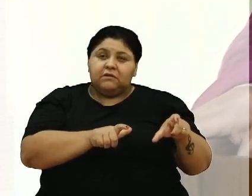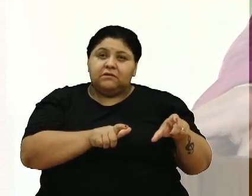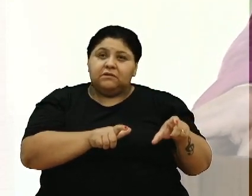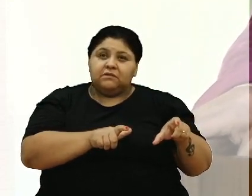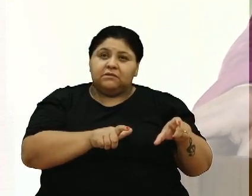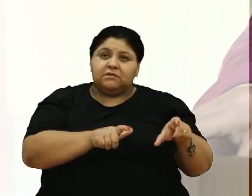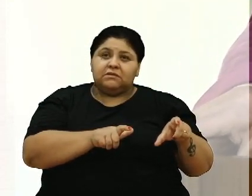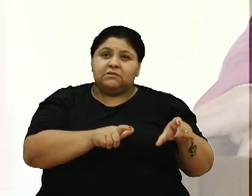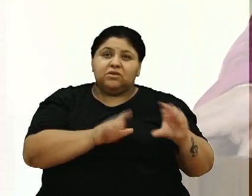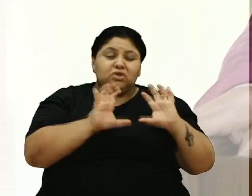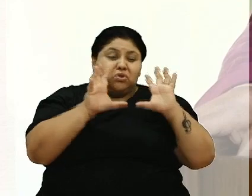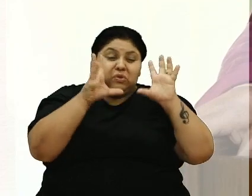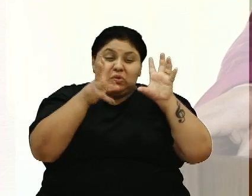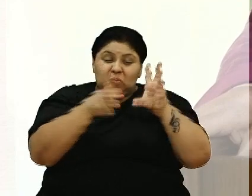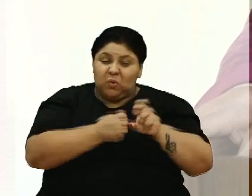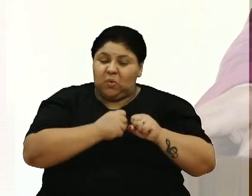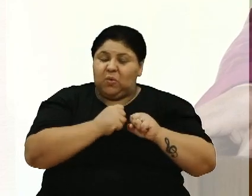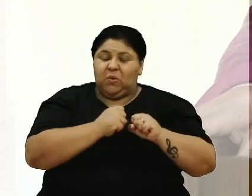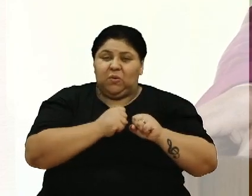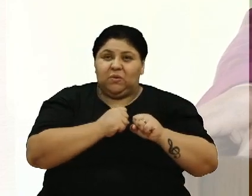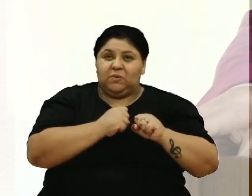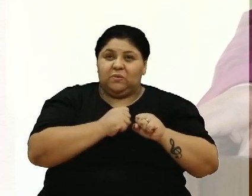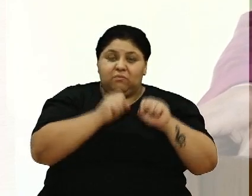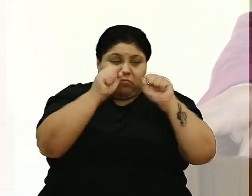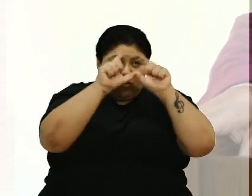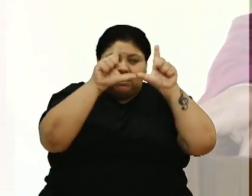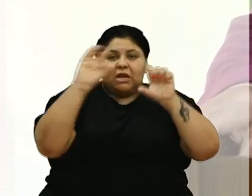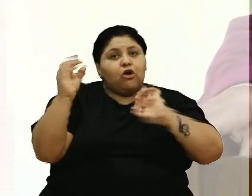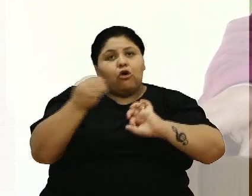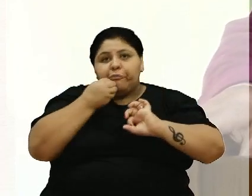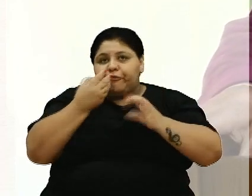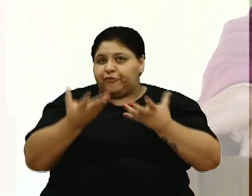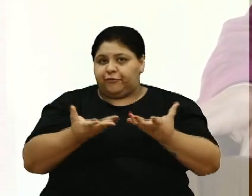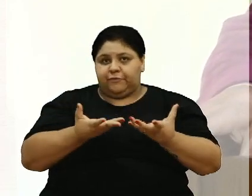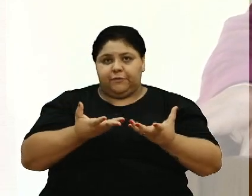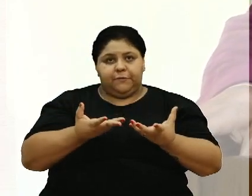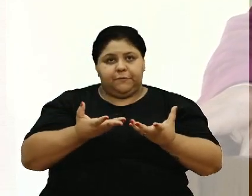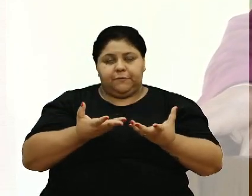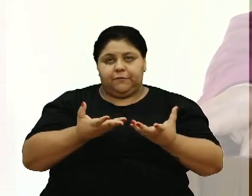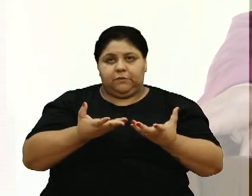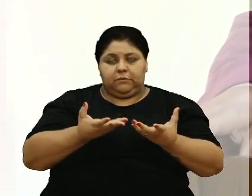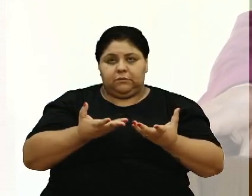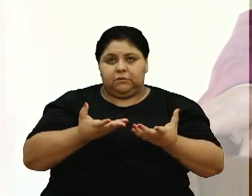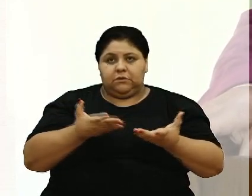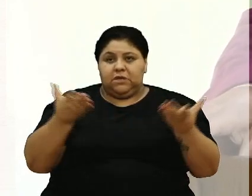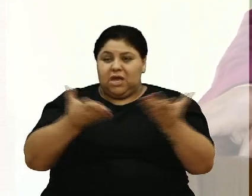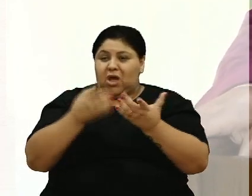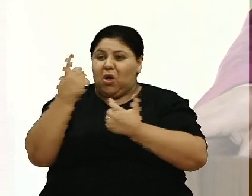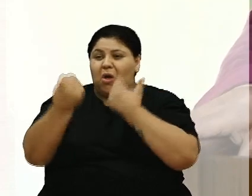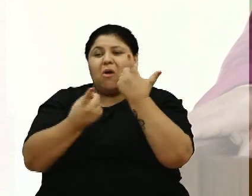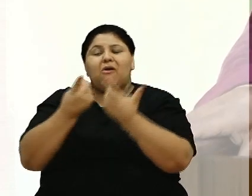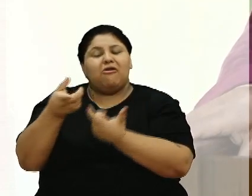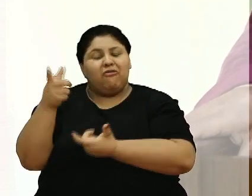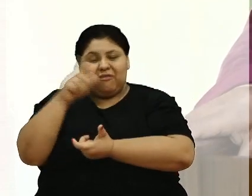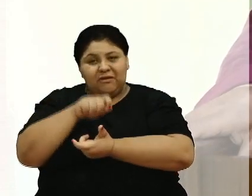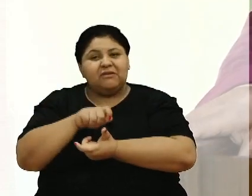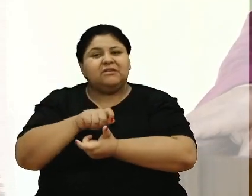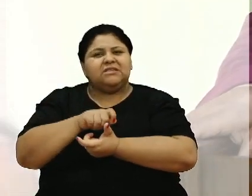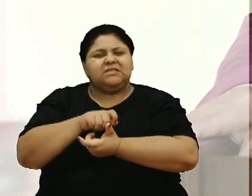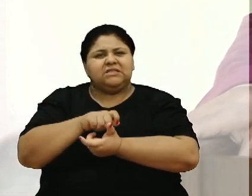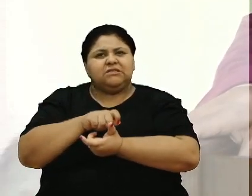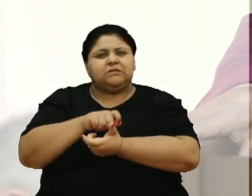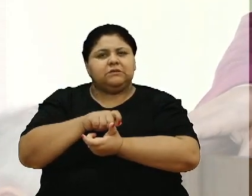todas, estavam acordadas, claro que estavam acordadas, porque agora algumas coisas precisam ser um pouquinho